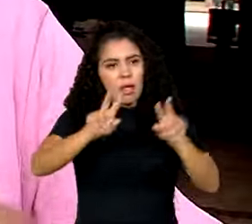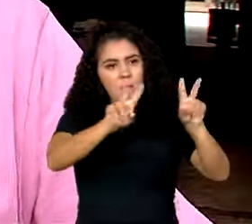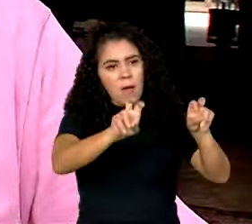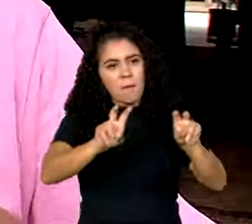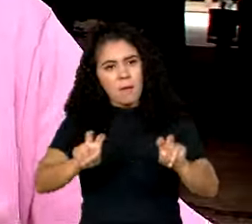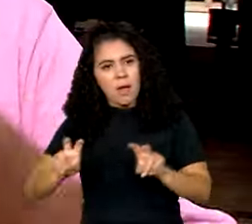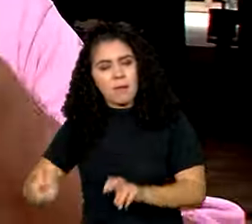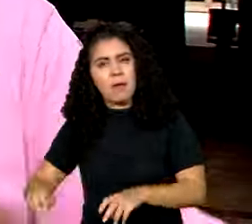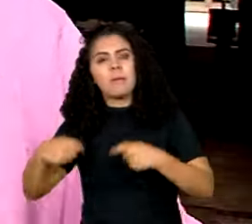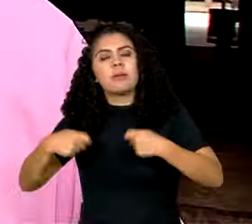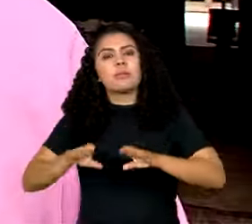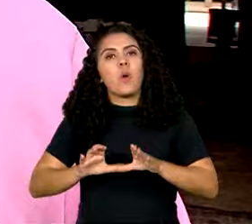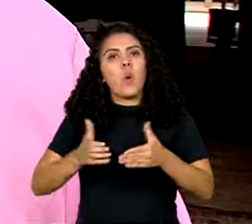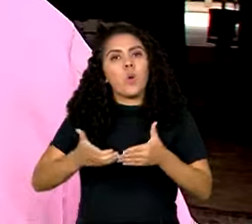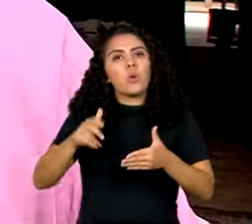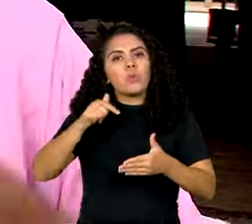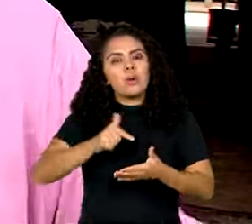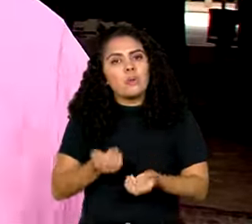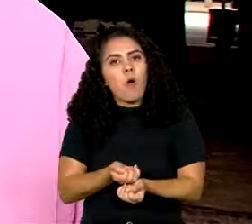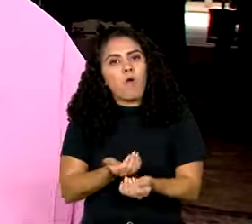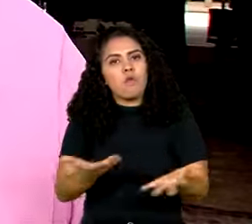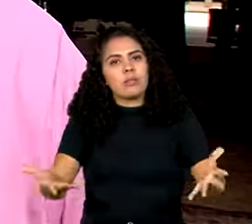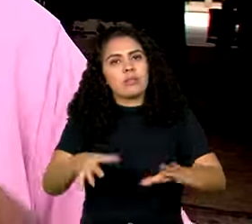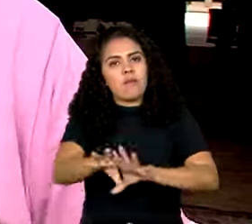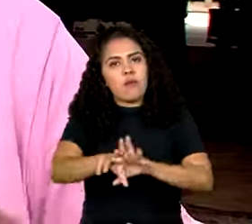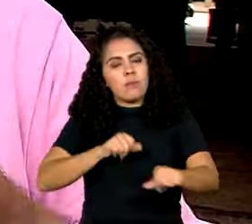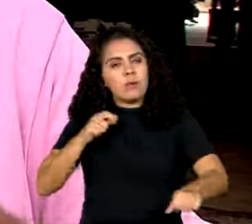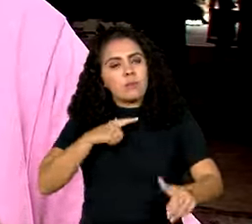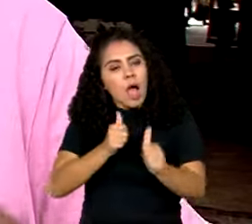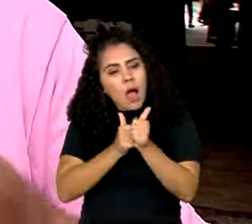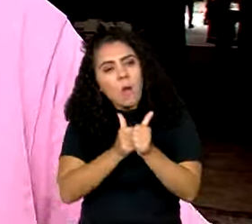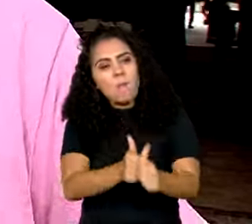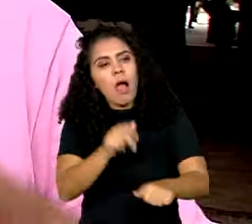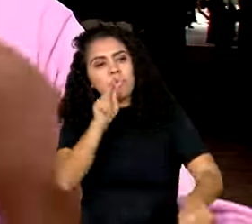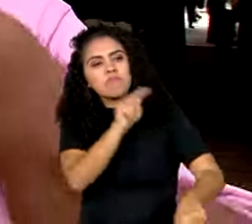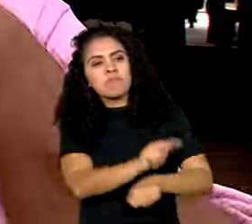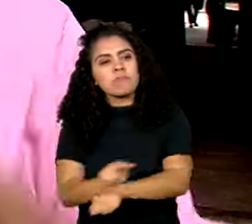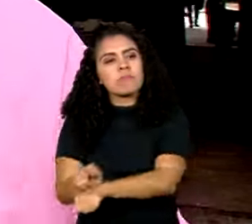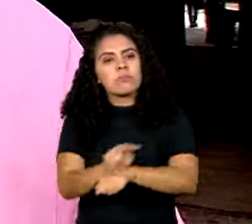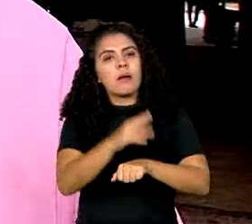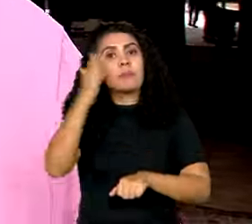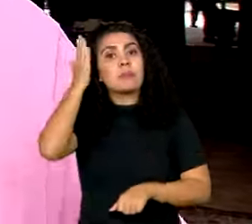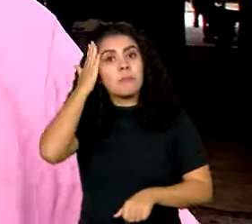de formação que possa acompanhar e fiscalizar, para que realmente isso possa acontecer.